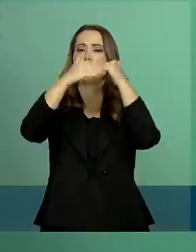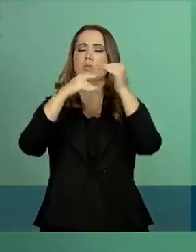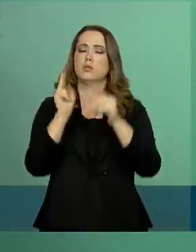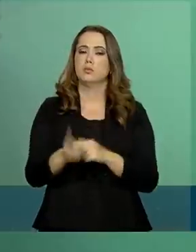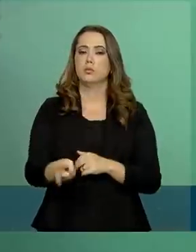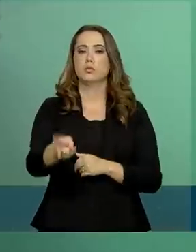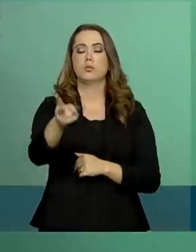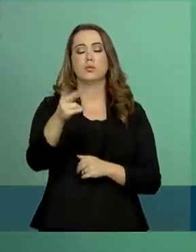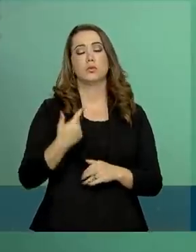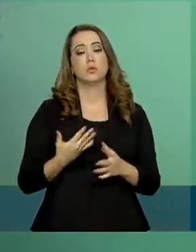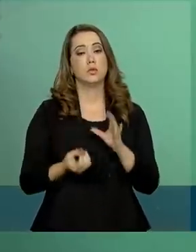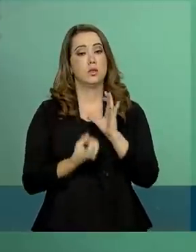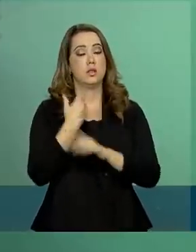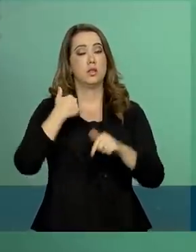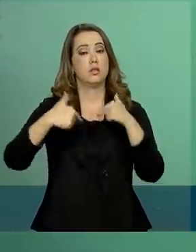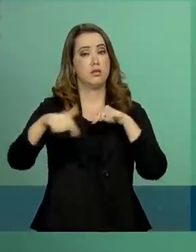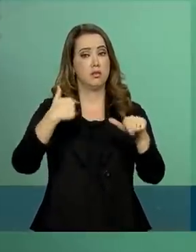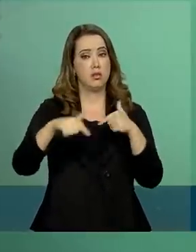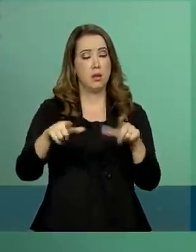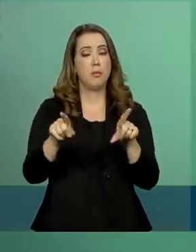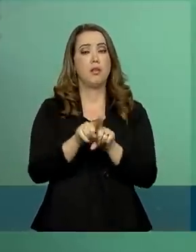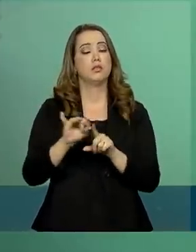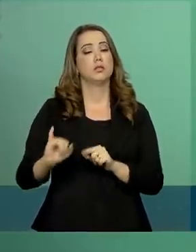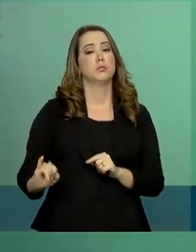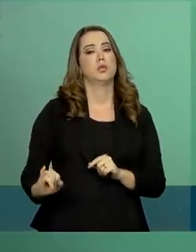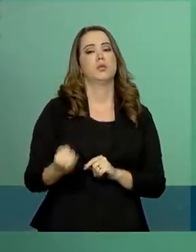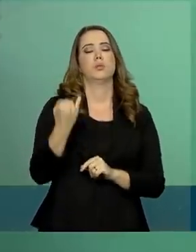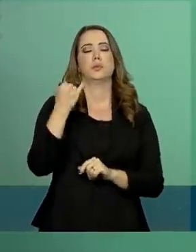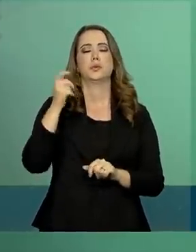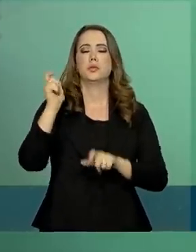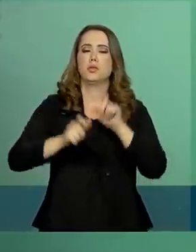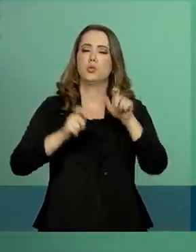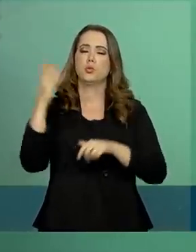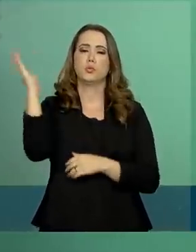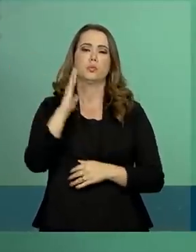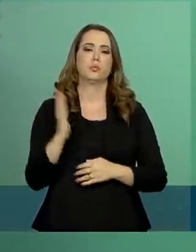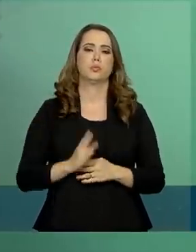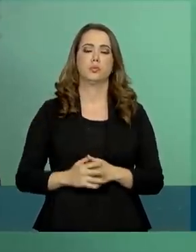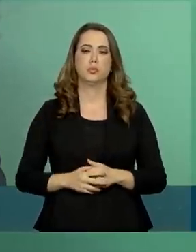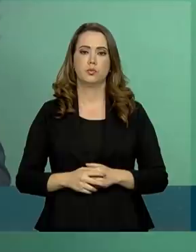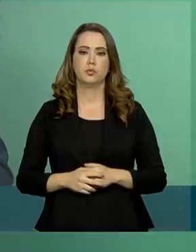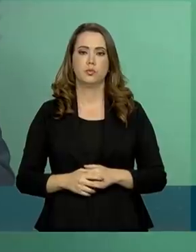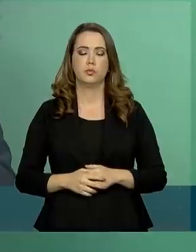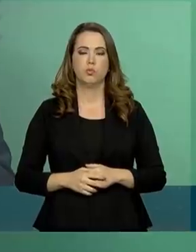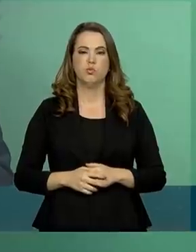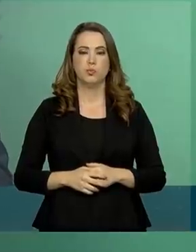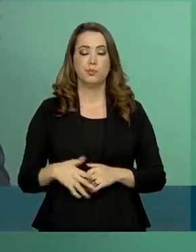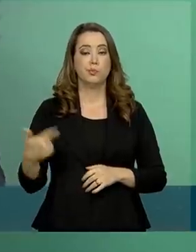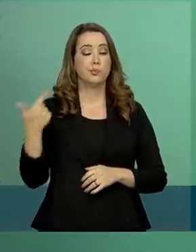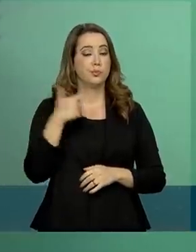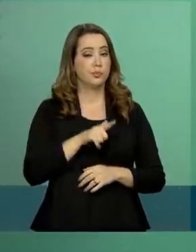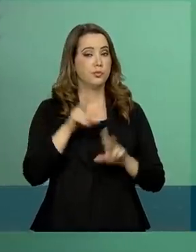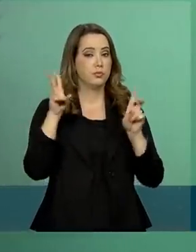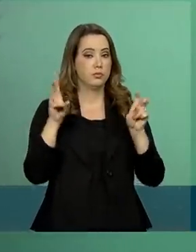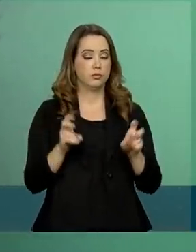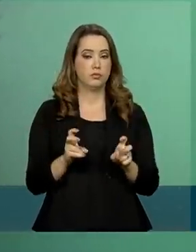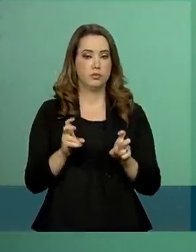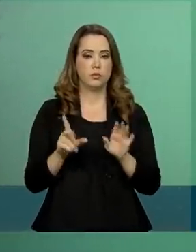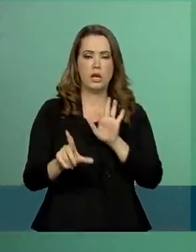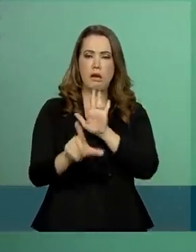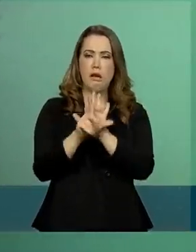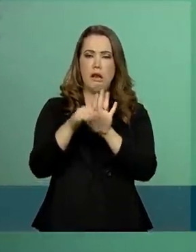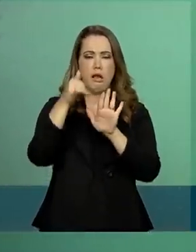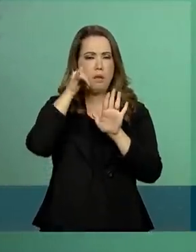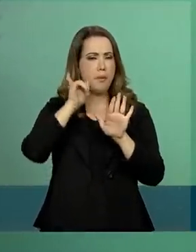contínuo, gerando empregos e oportunidades aos brasileiros. Um outro assunto, lei